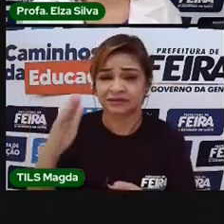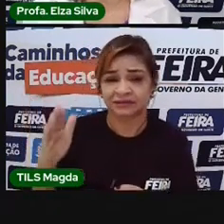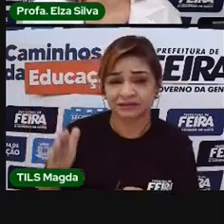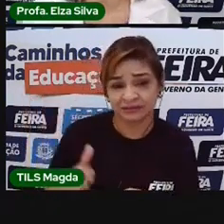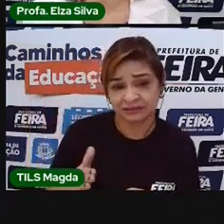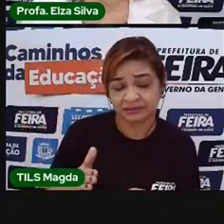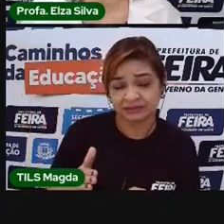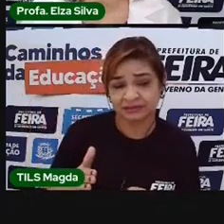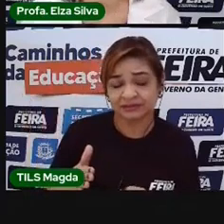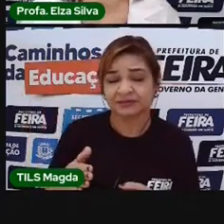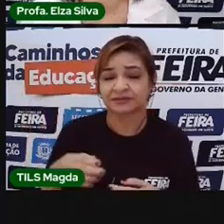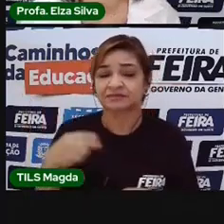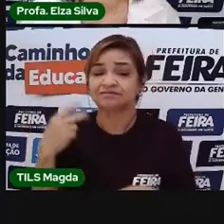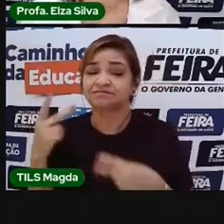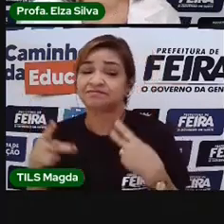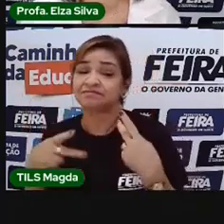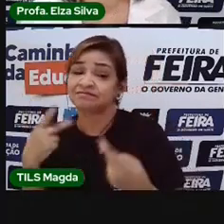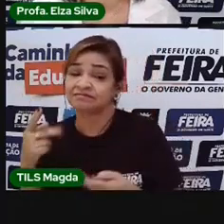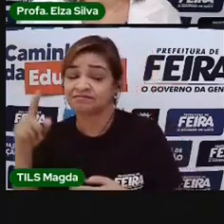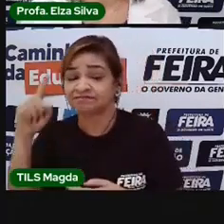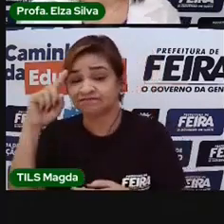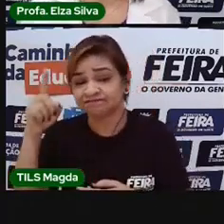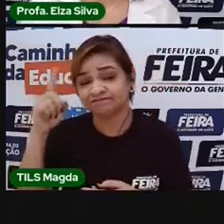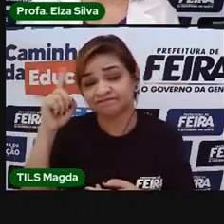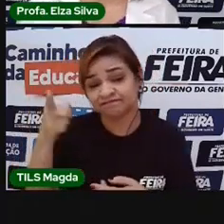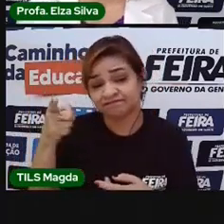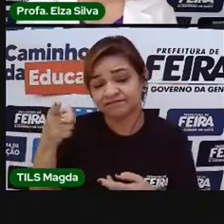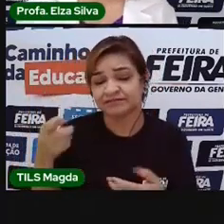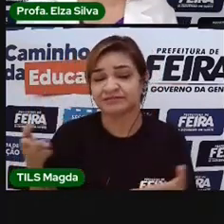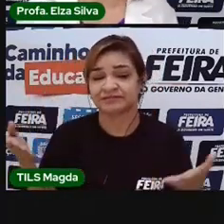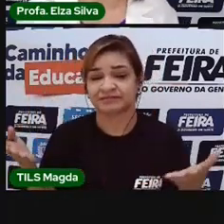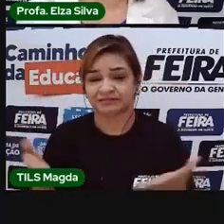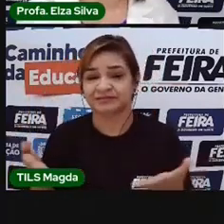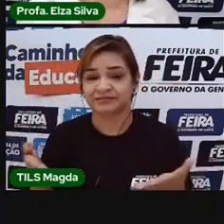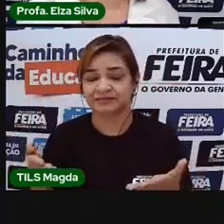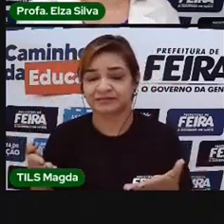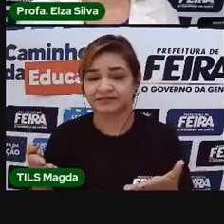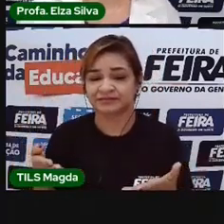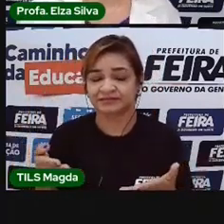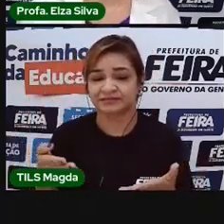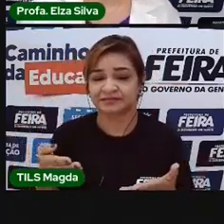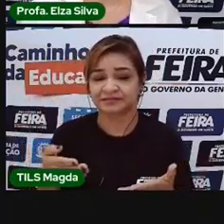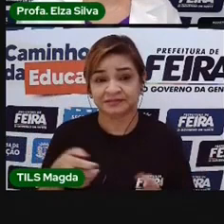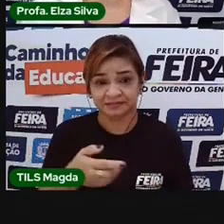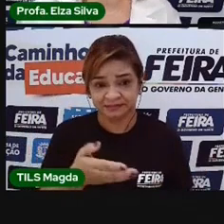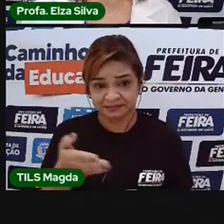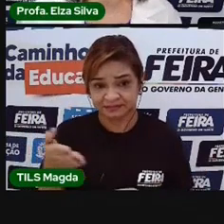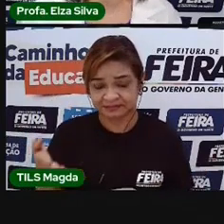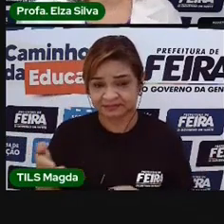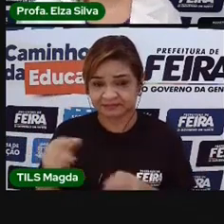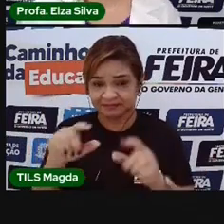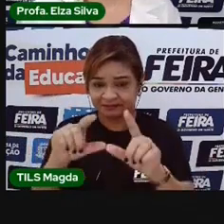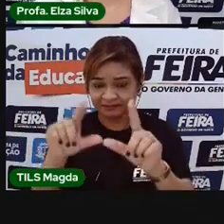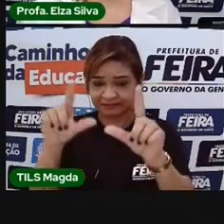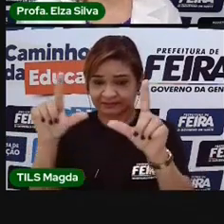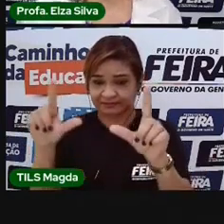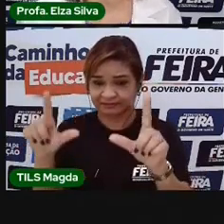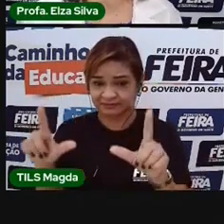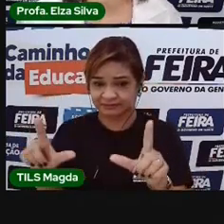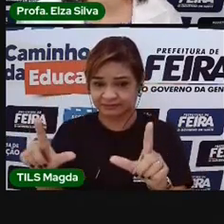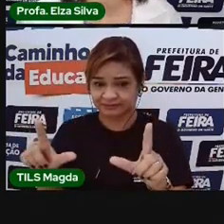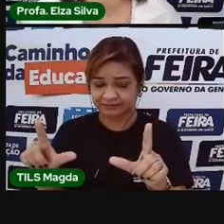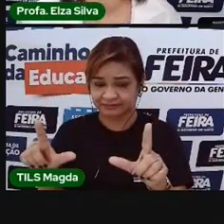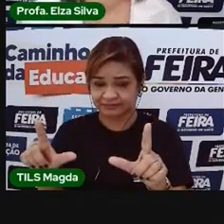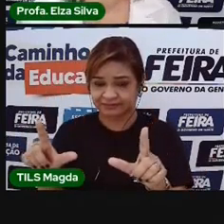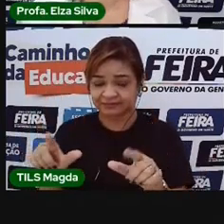nosso falar do dia a dia. Agora é a sua vez. A Pro já deixou na tabela um